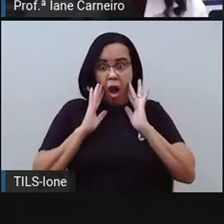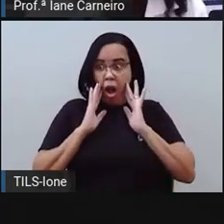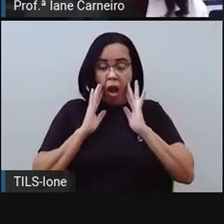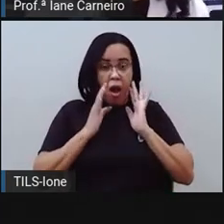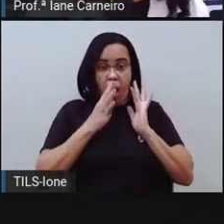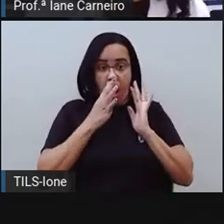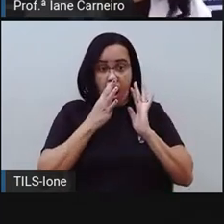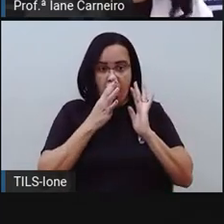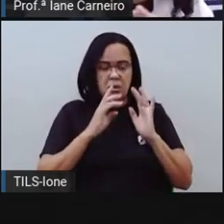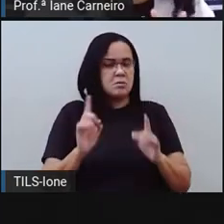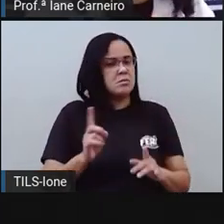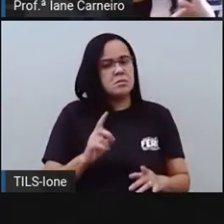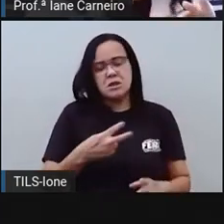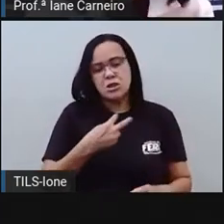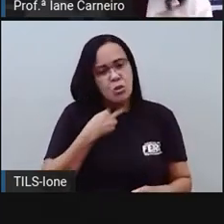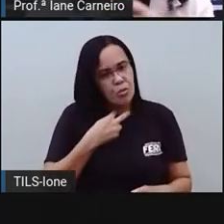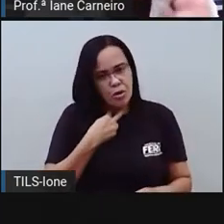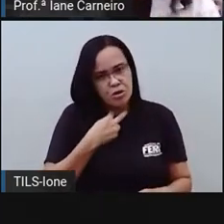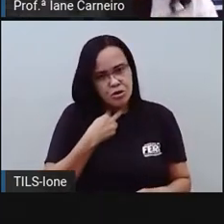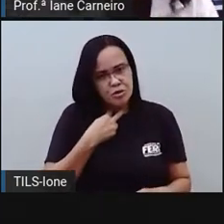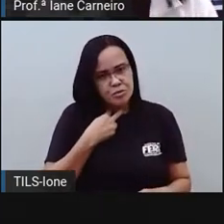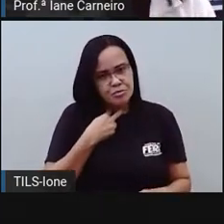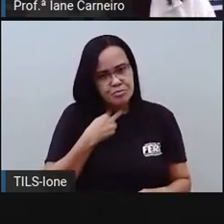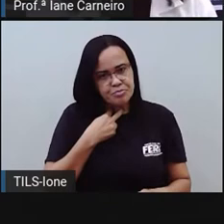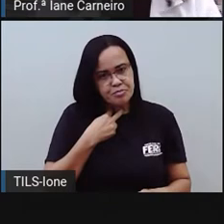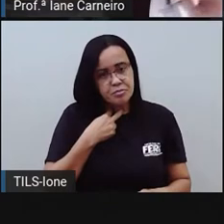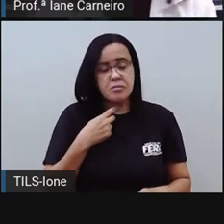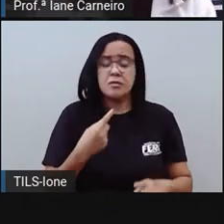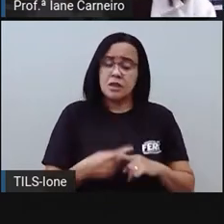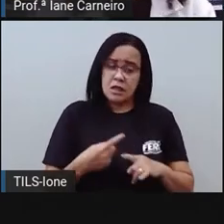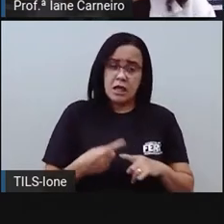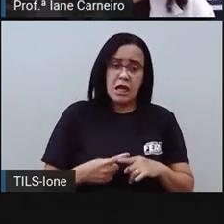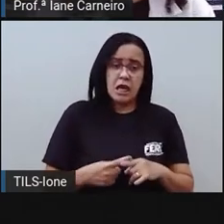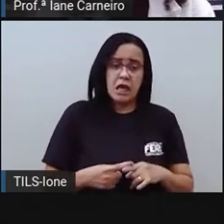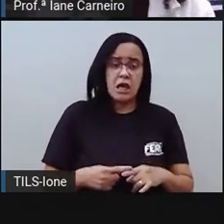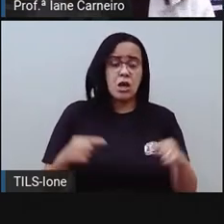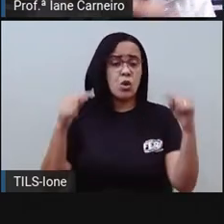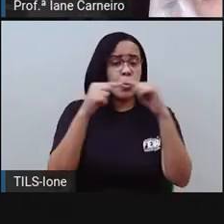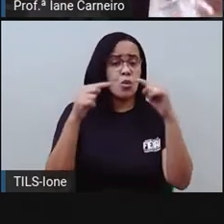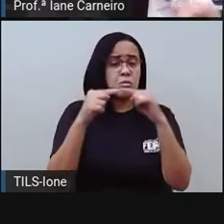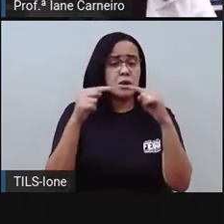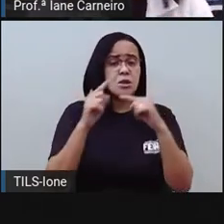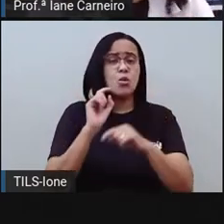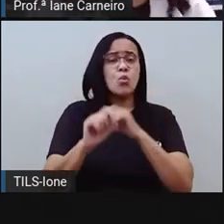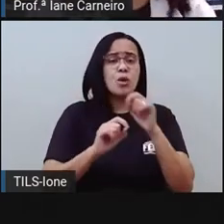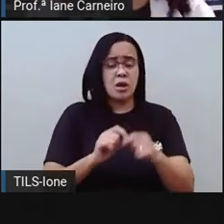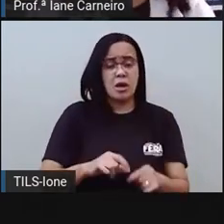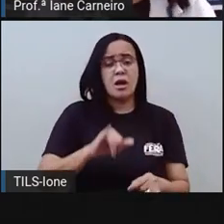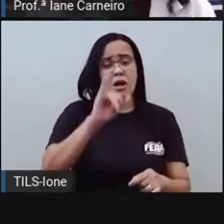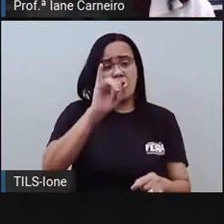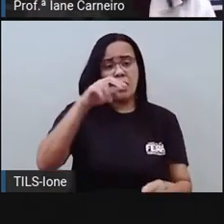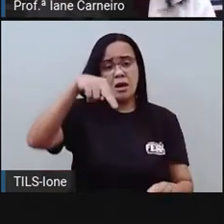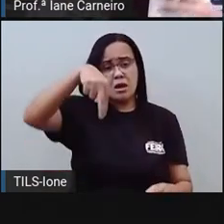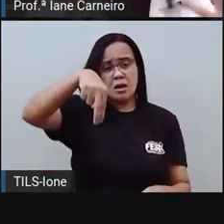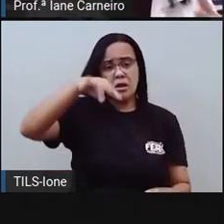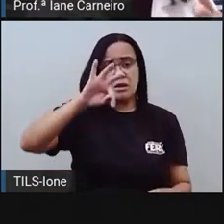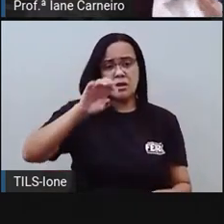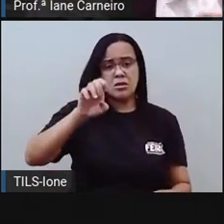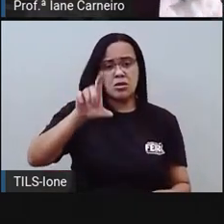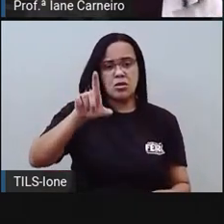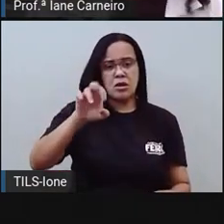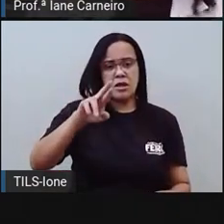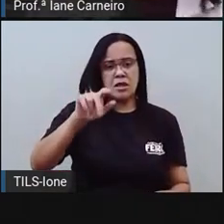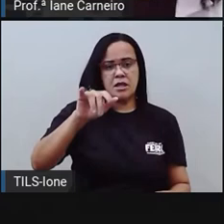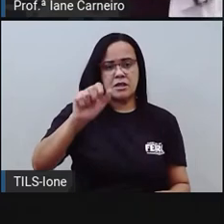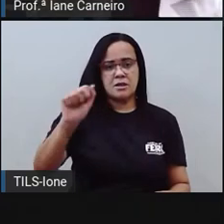religiosa. Que quer dizer que você não tolera aquela religião. Que você não respeita, né? Que você não respeita que